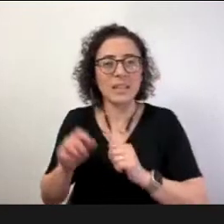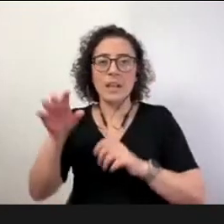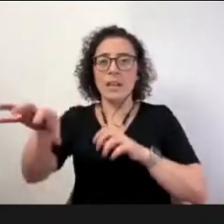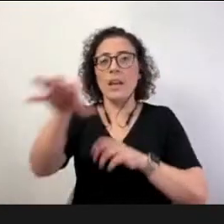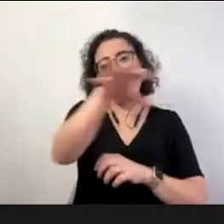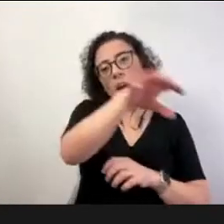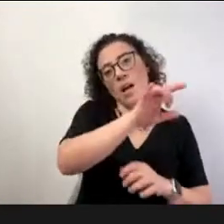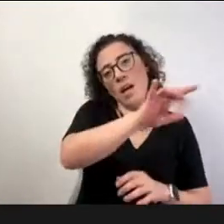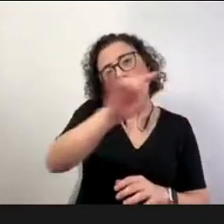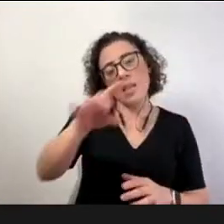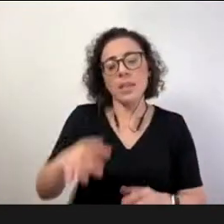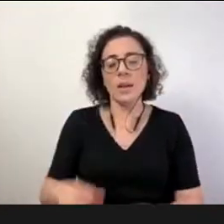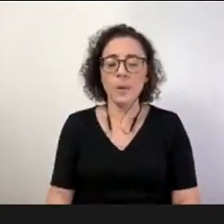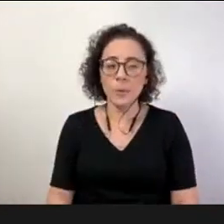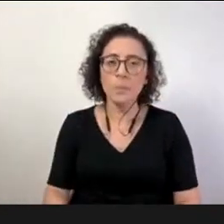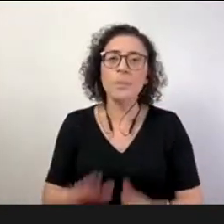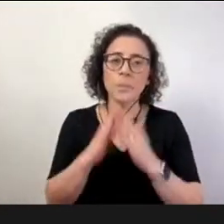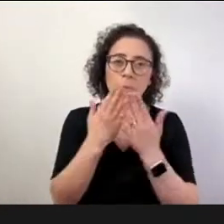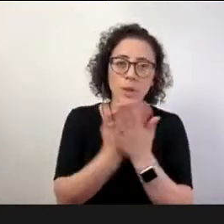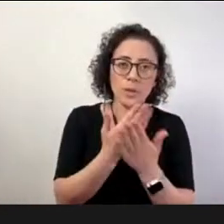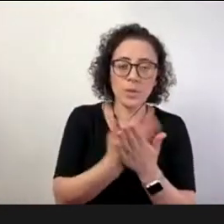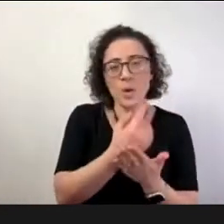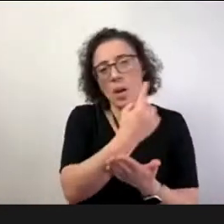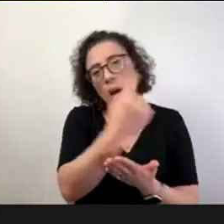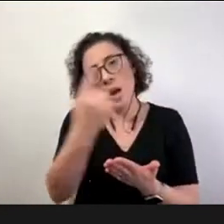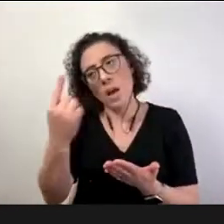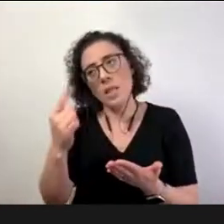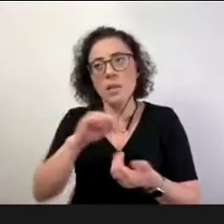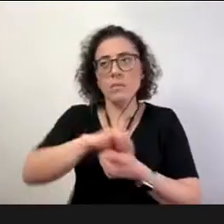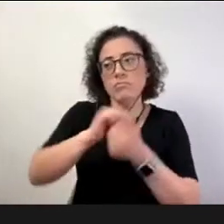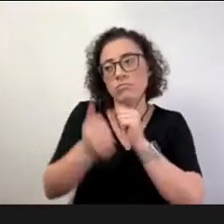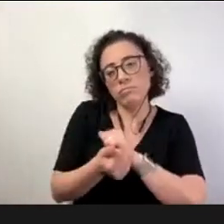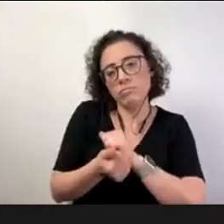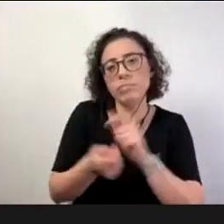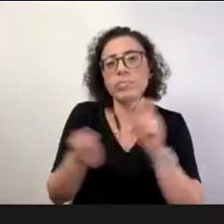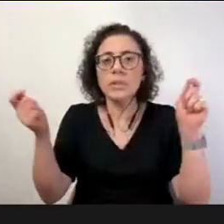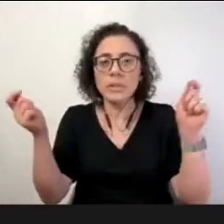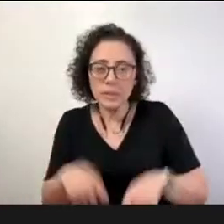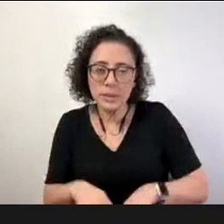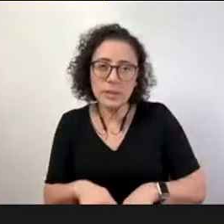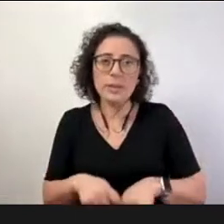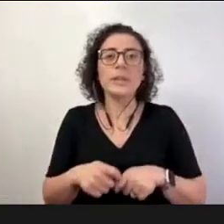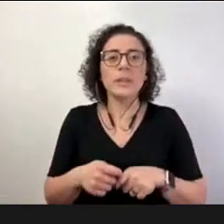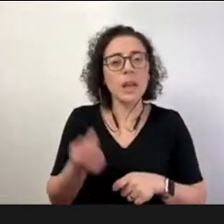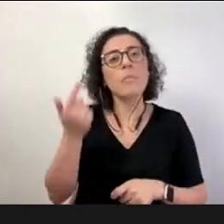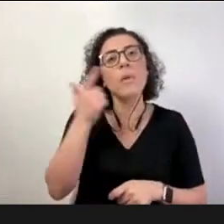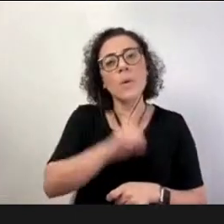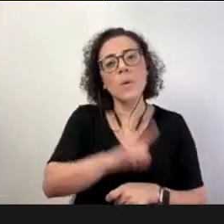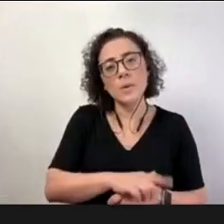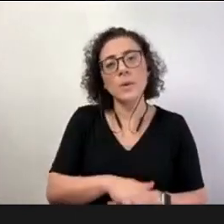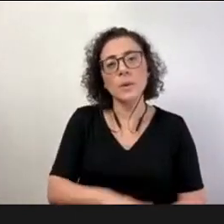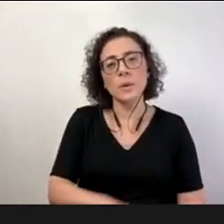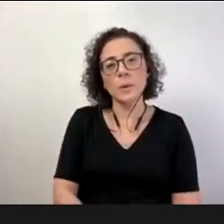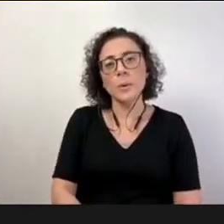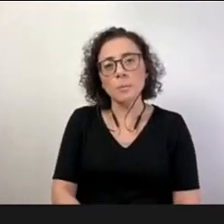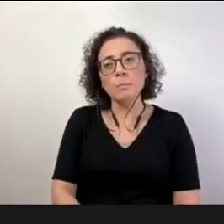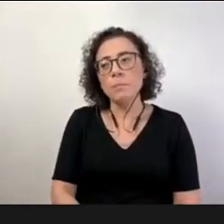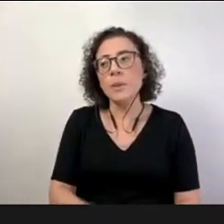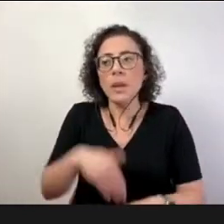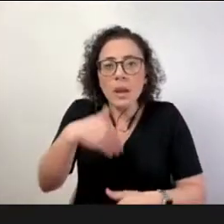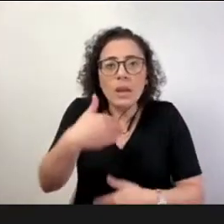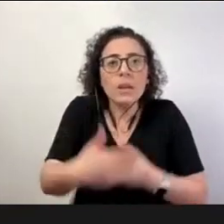nas escolas que a gente pudesse ir trabalhando esse novo